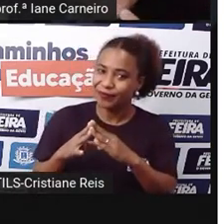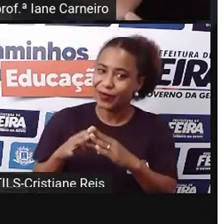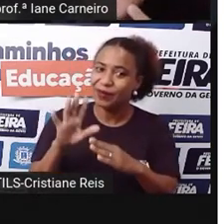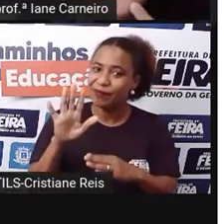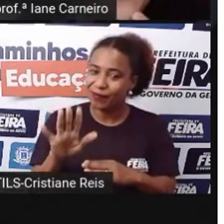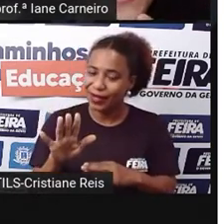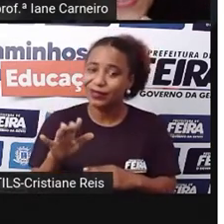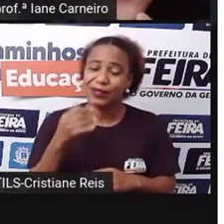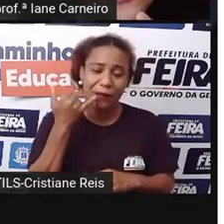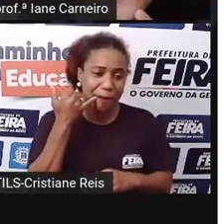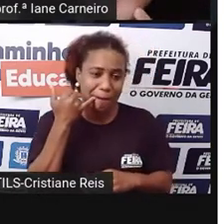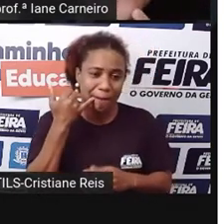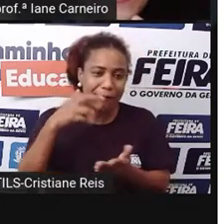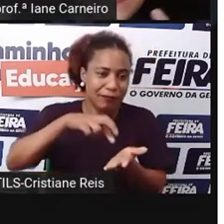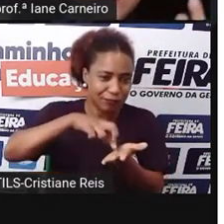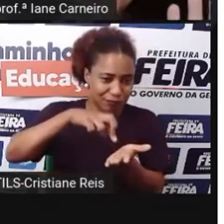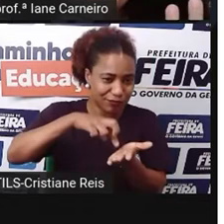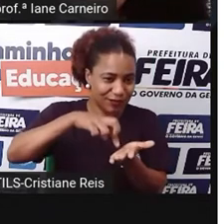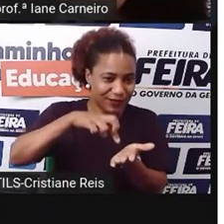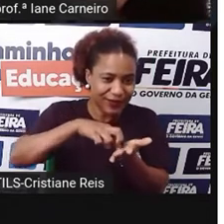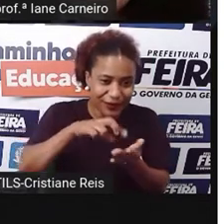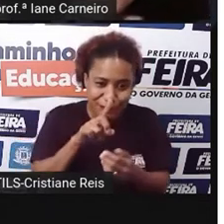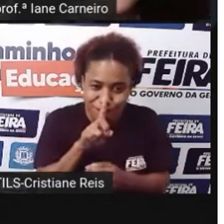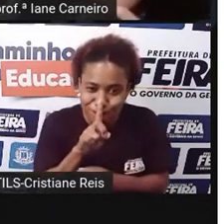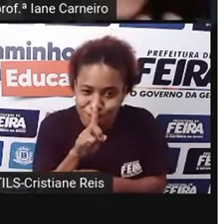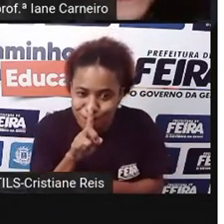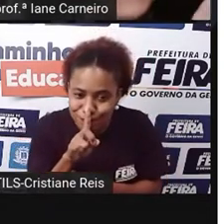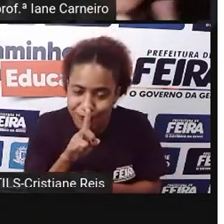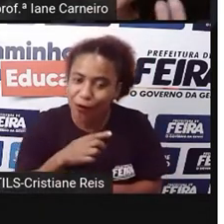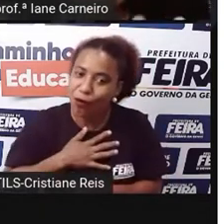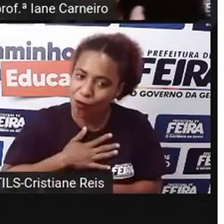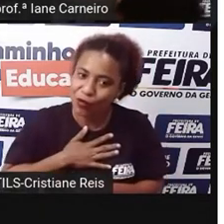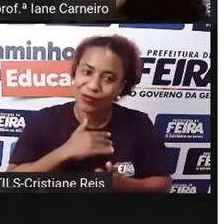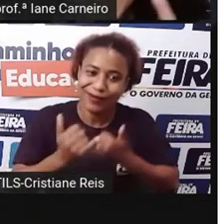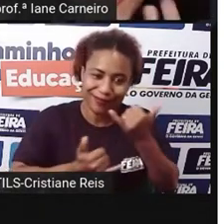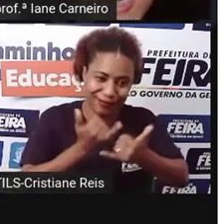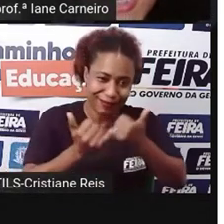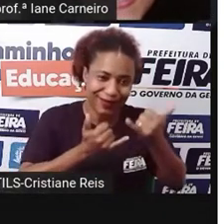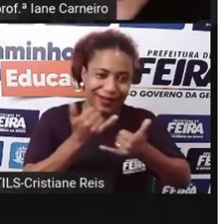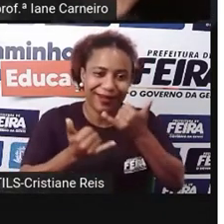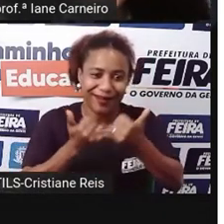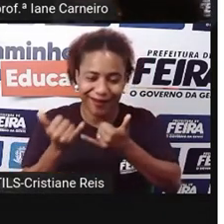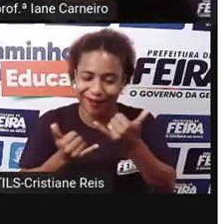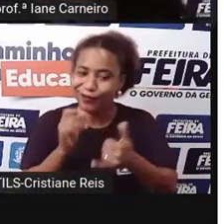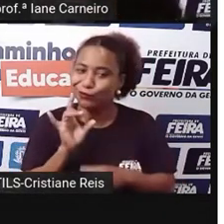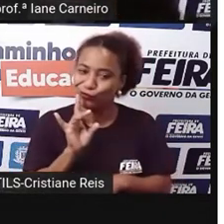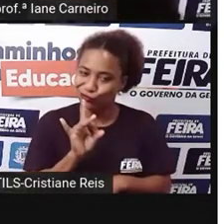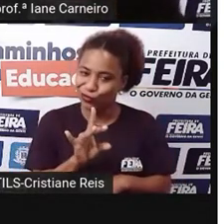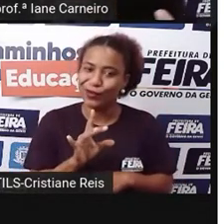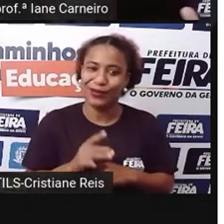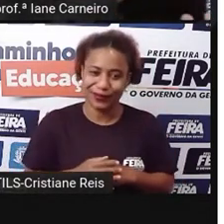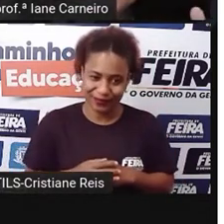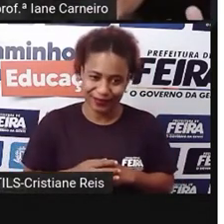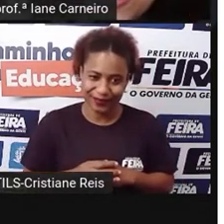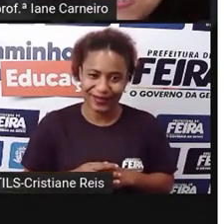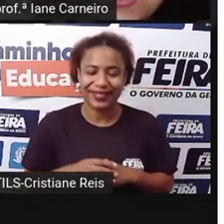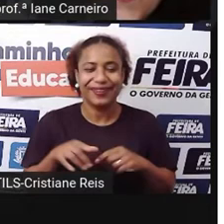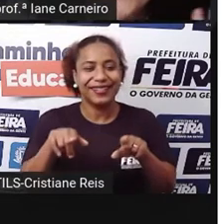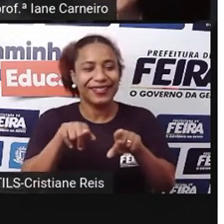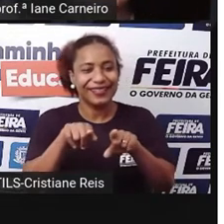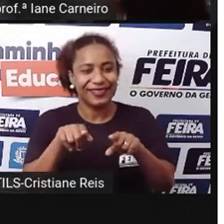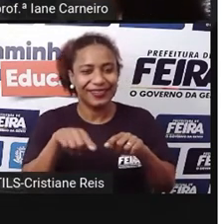faço maldade de verdade. Há pronto, no máximo, umas brincadeiras, como dar nó nas